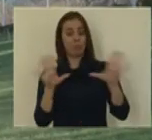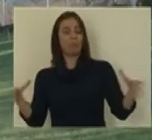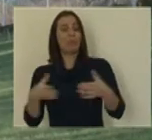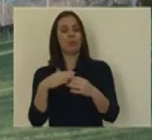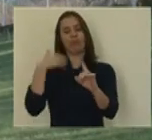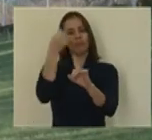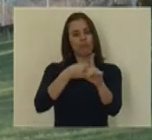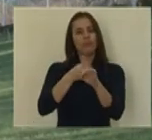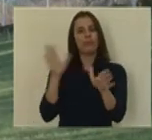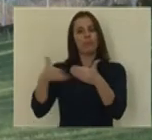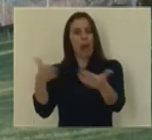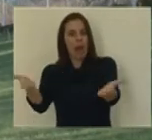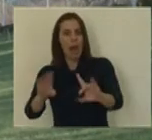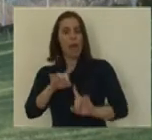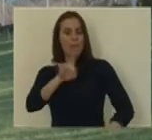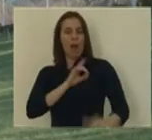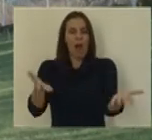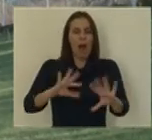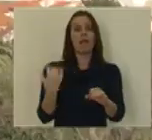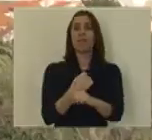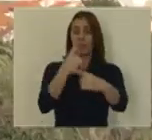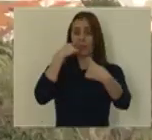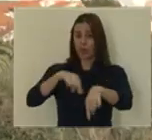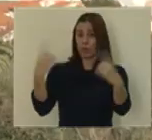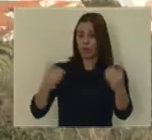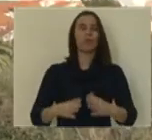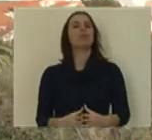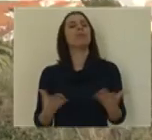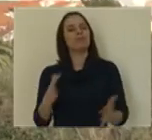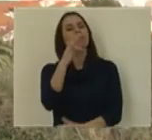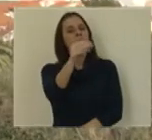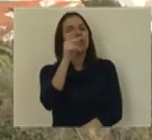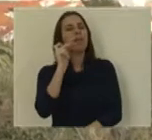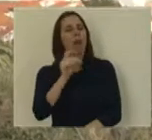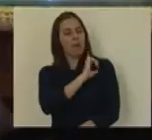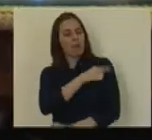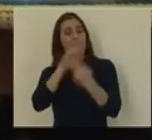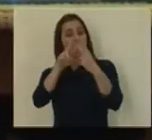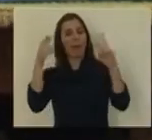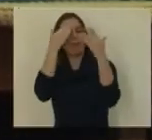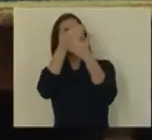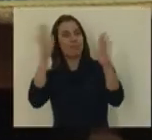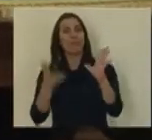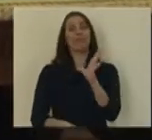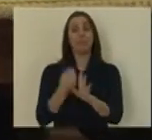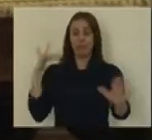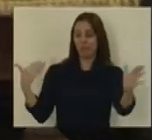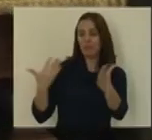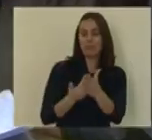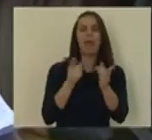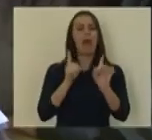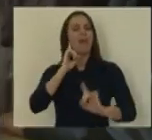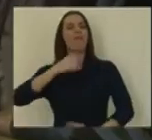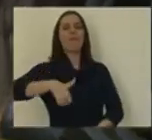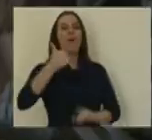e que combatemos o encerramento e a privatização de serviços públicos. 40 anos de poder local democrático foram e